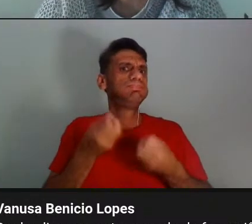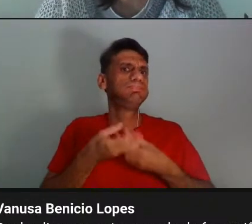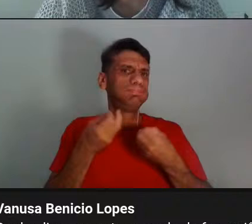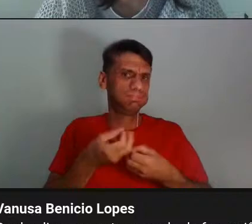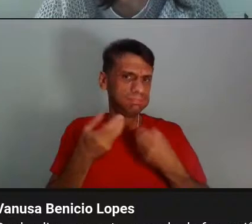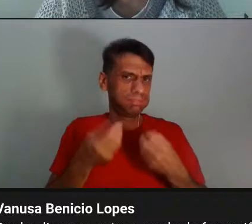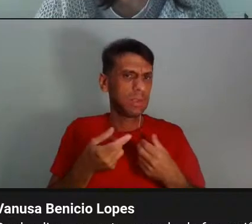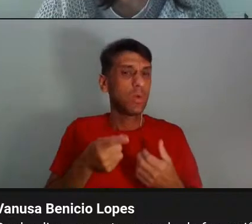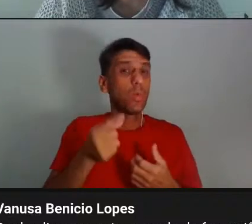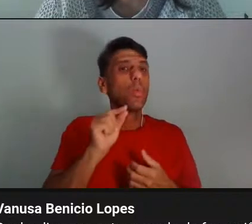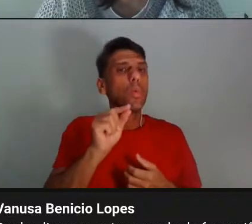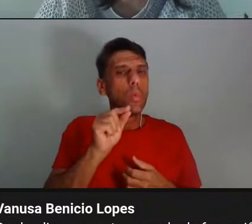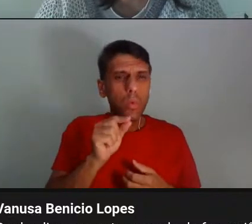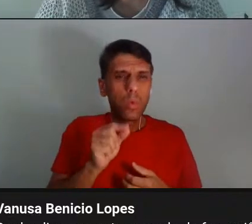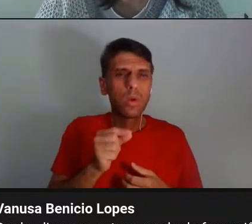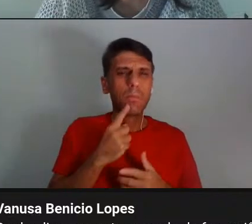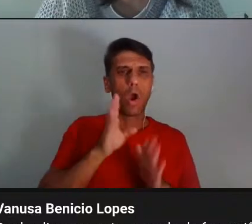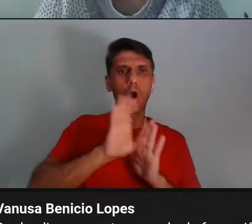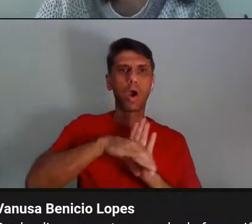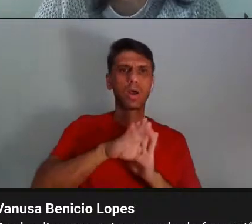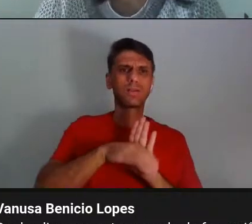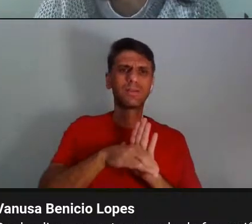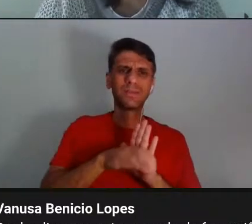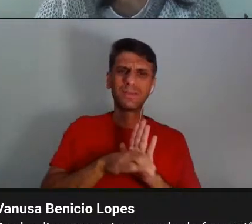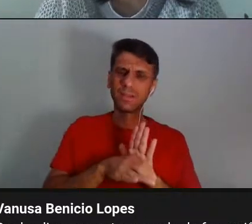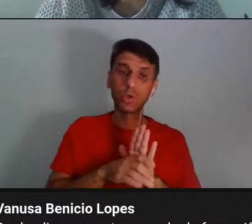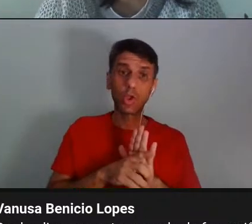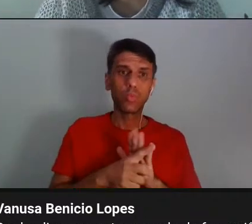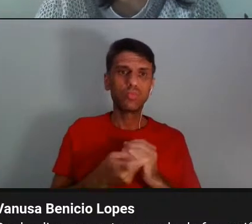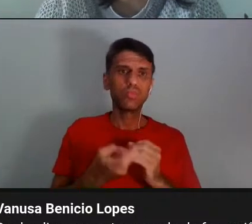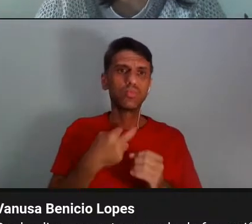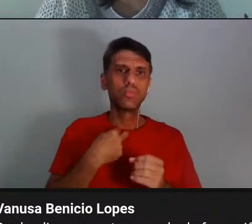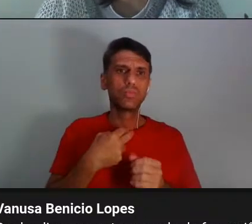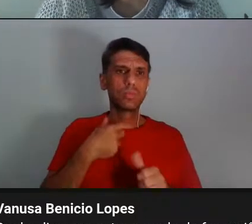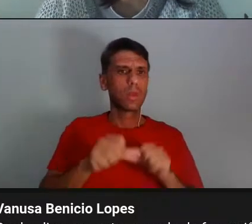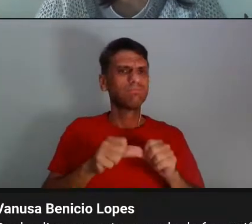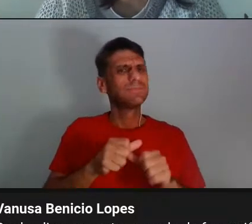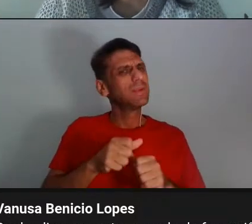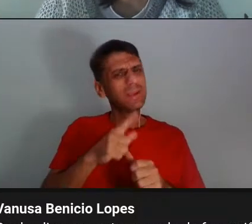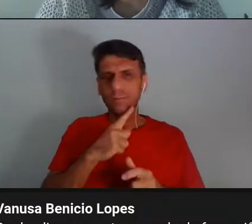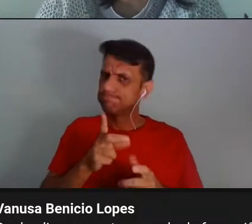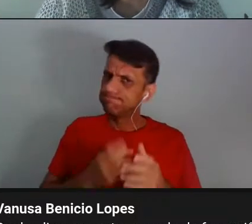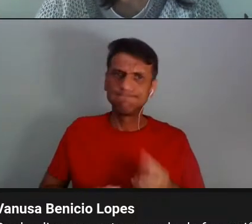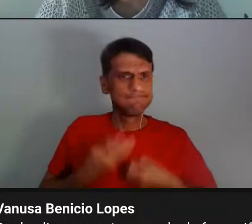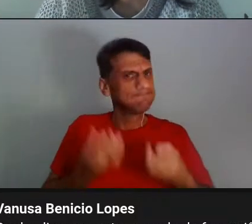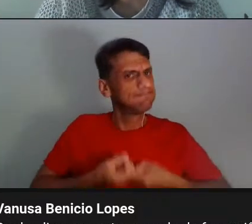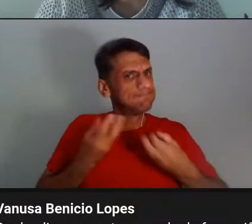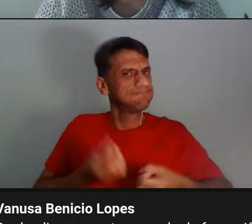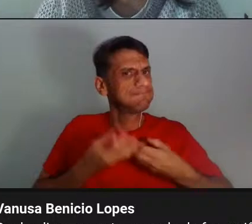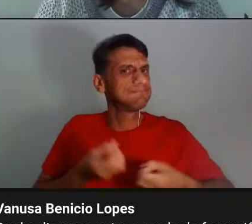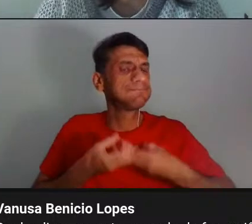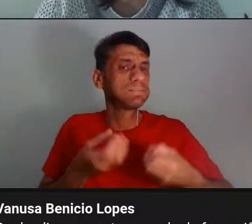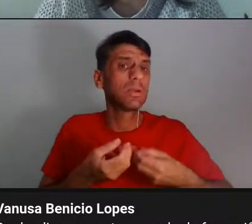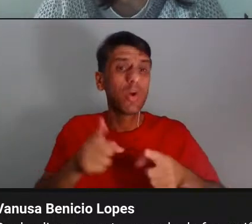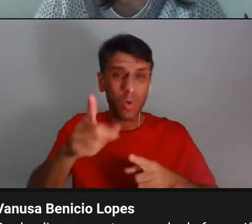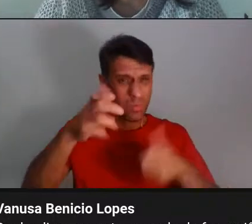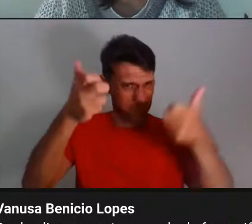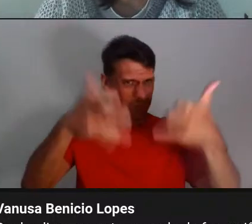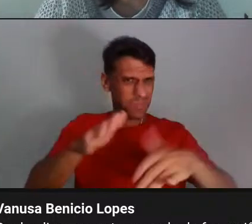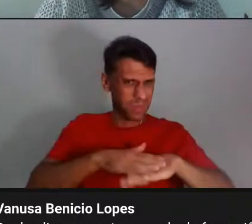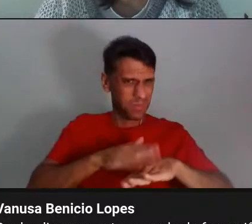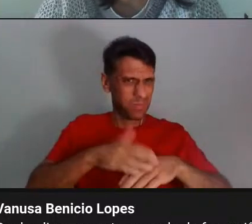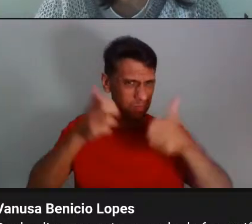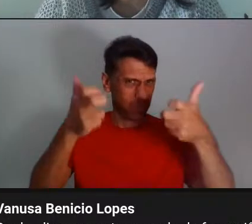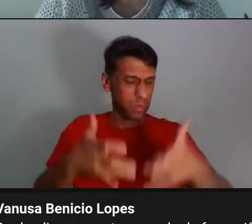uma máquina de conceitos que é quase incontornável. E, ao mesmo tempo, até pelo que você relata, a